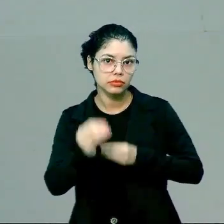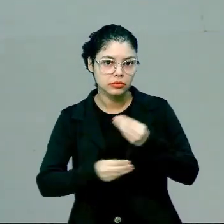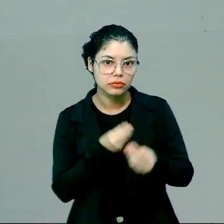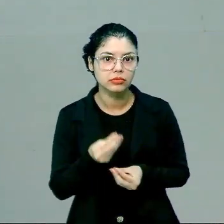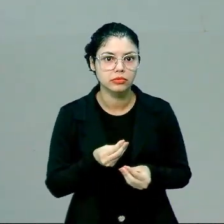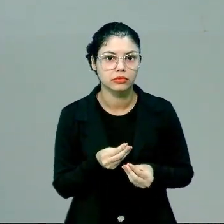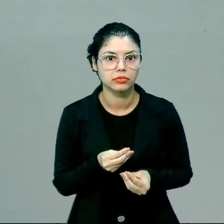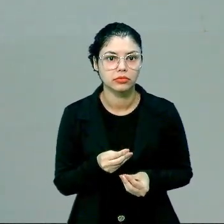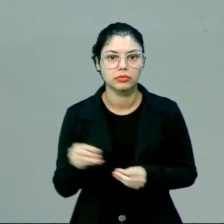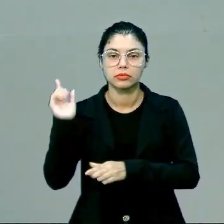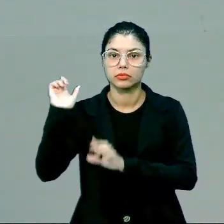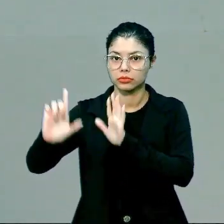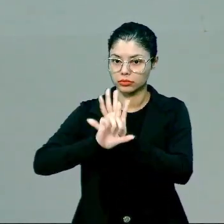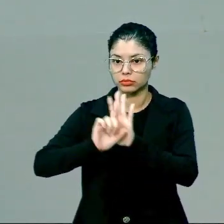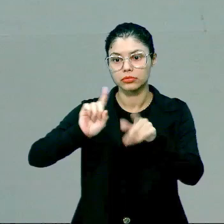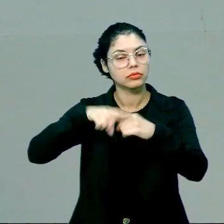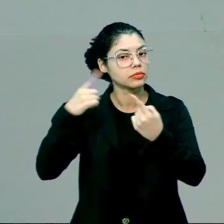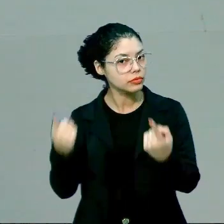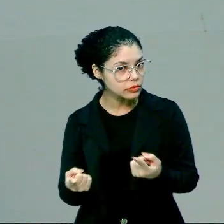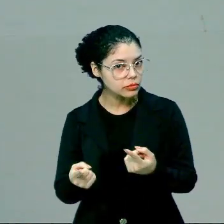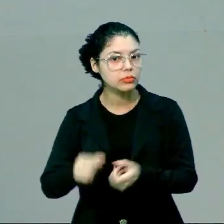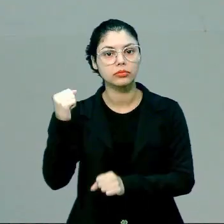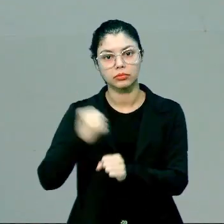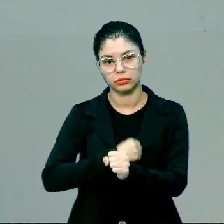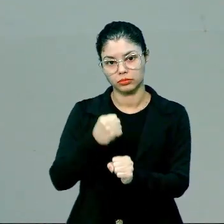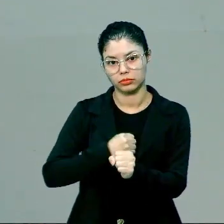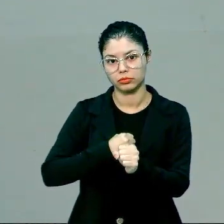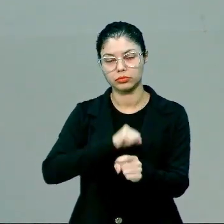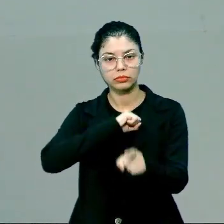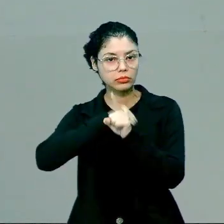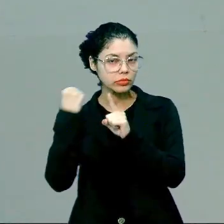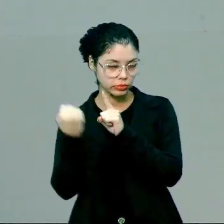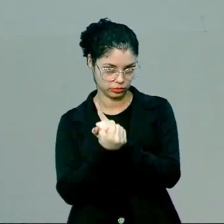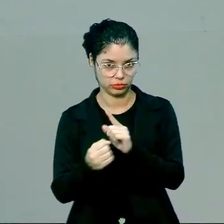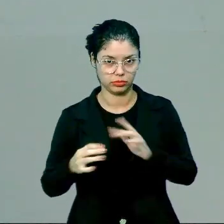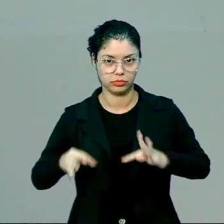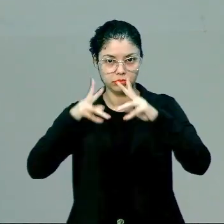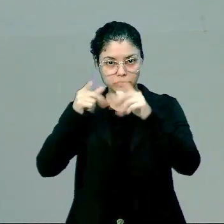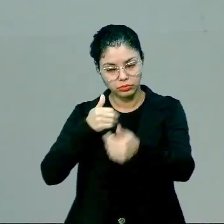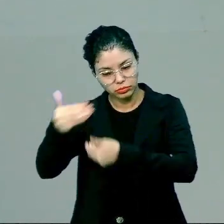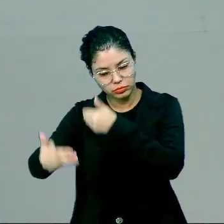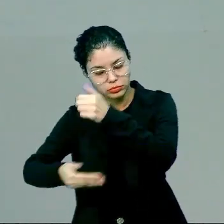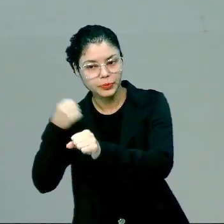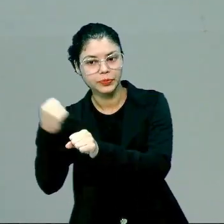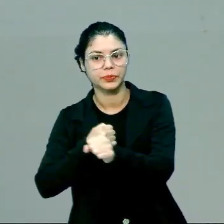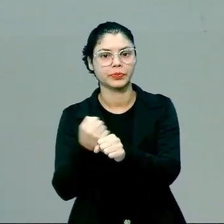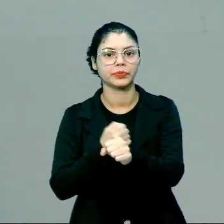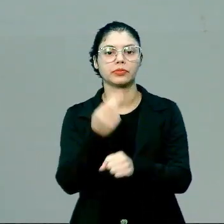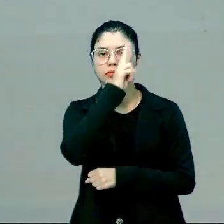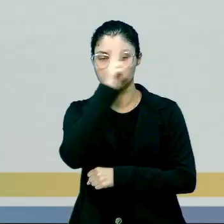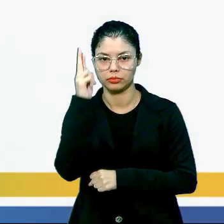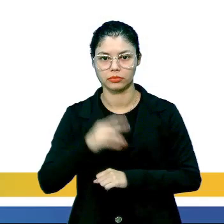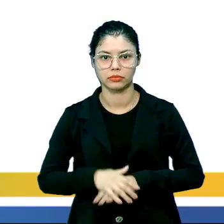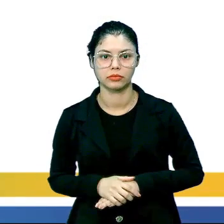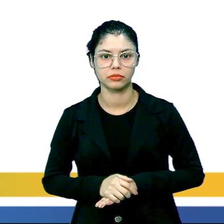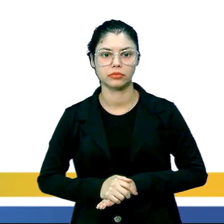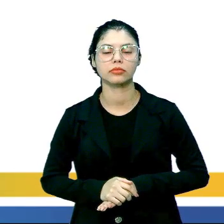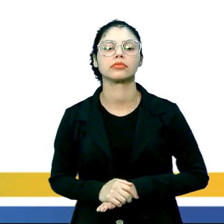as nossas leis. Mas é uma construção da sociedade ao longo de todos os anos e ao longo da história.